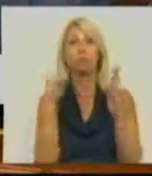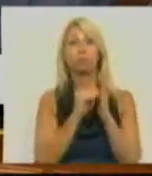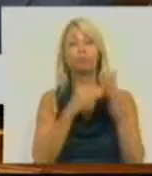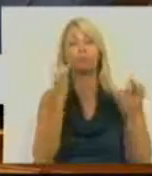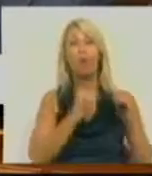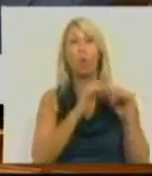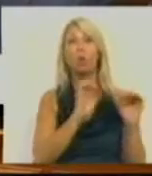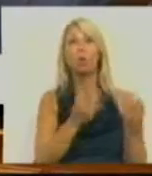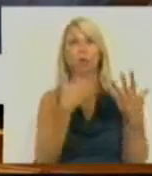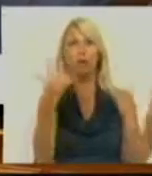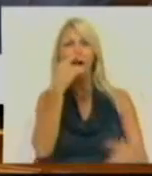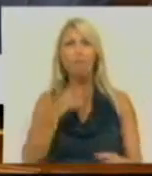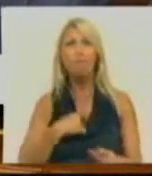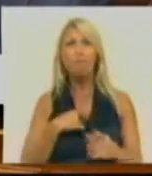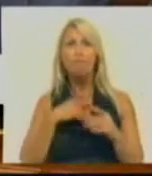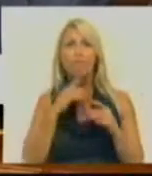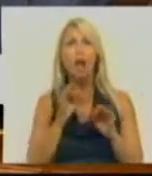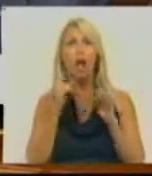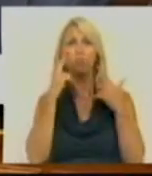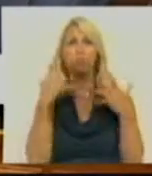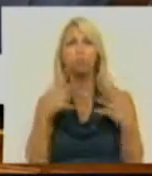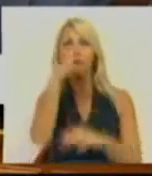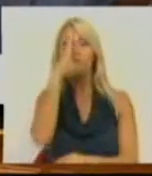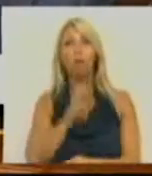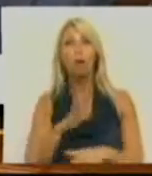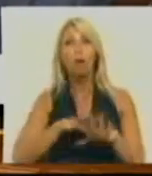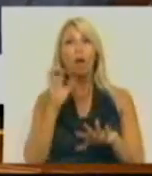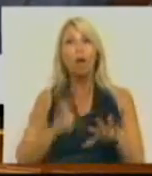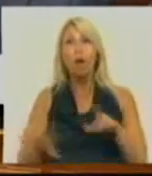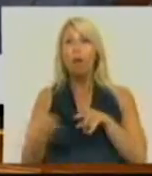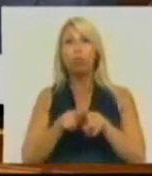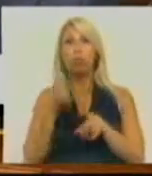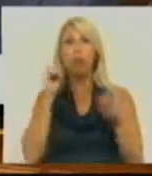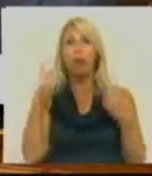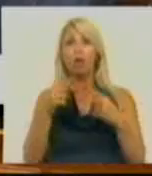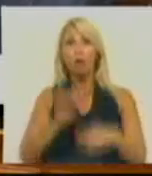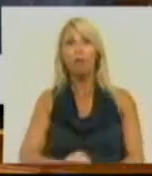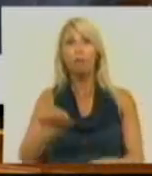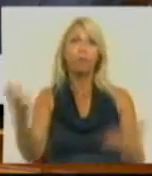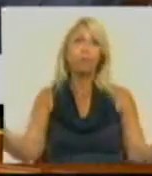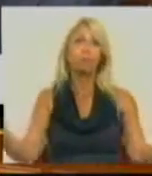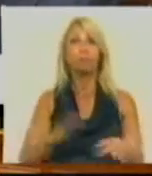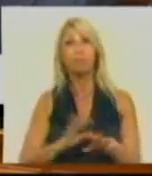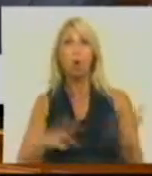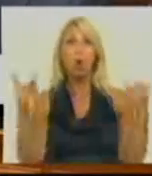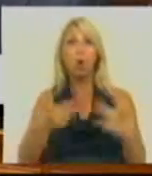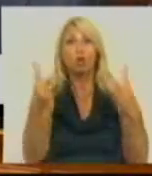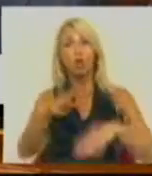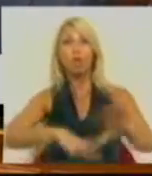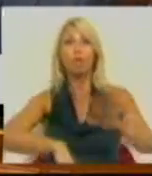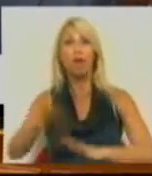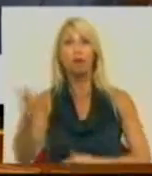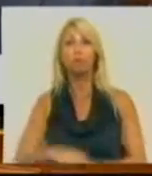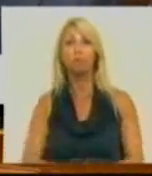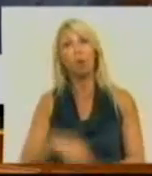há aqui um falhanço clamoroso do Governo com a sua política da austeridade. E daí estes cortes que são feitos. E daí os